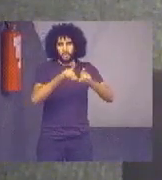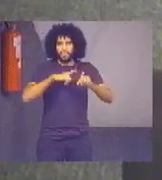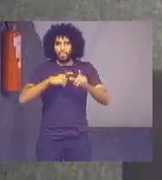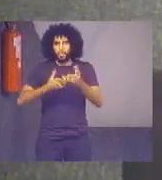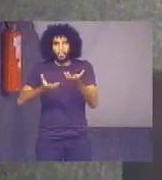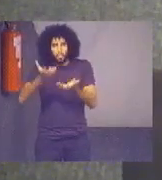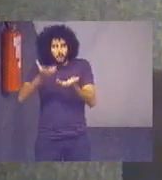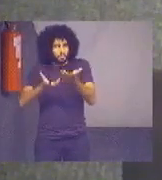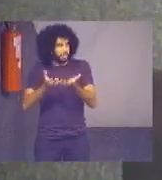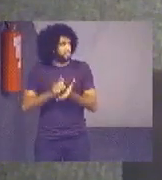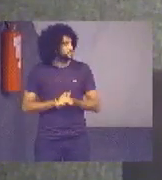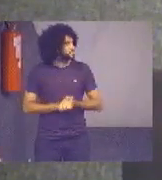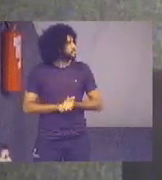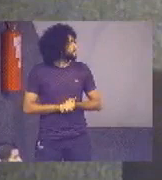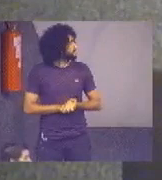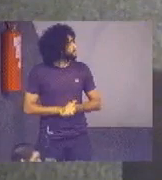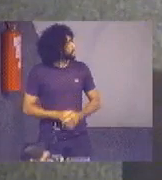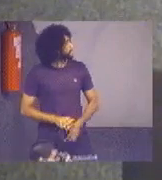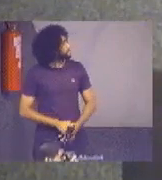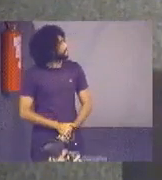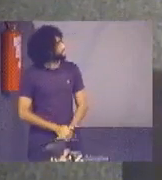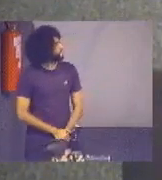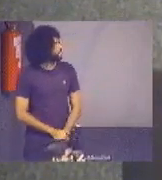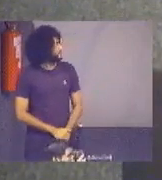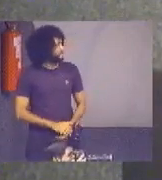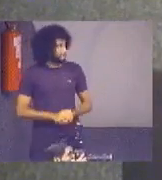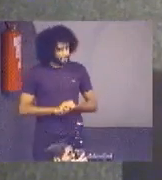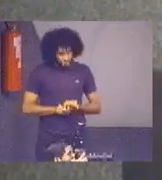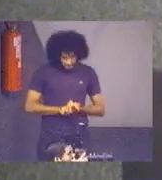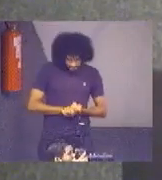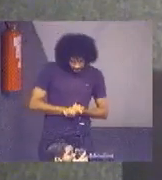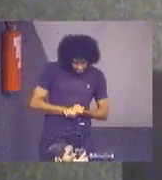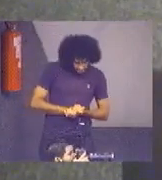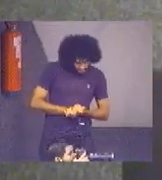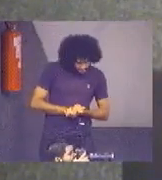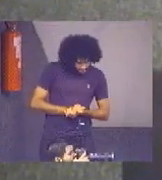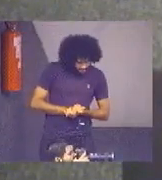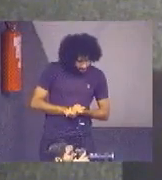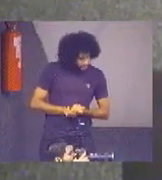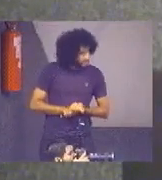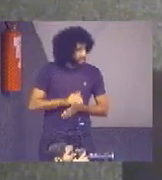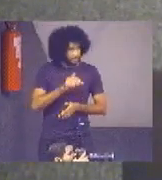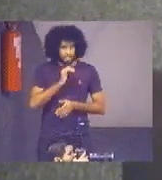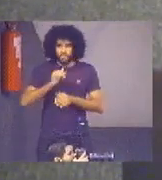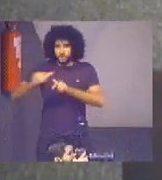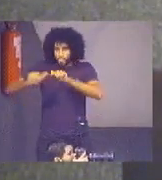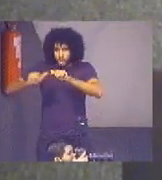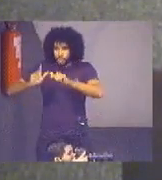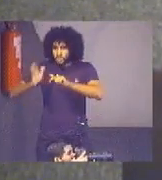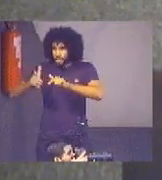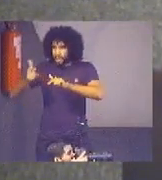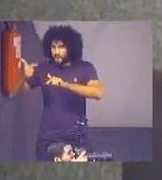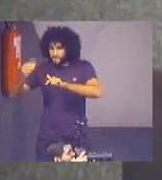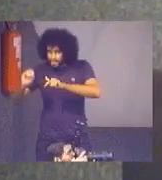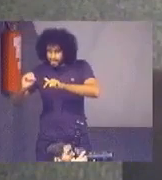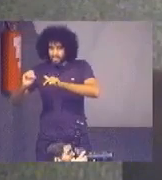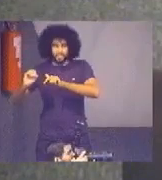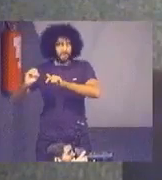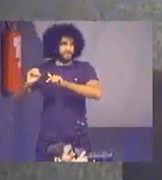na apresentação estadual, reduzir 10% do consumo próprio, na federal já foi 3%, na do trabalho 20%, já reduziu mais,